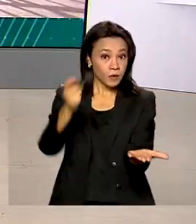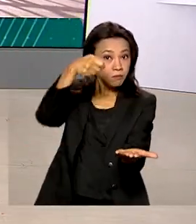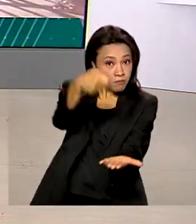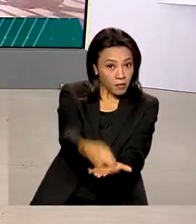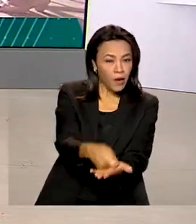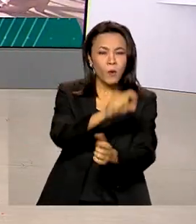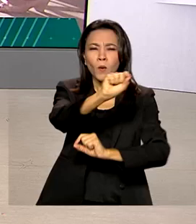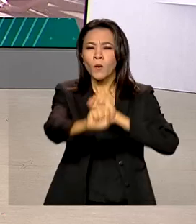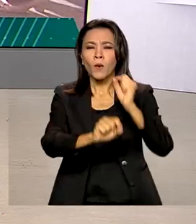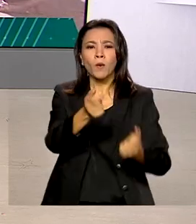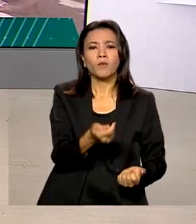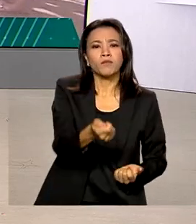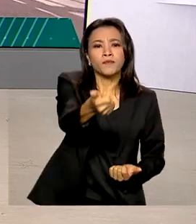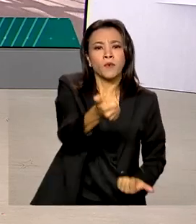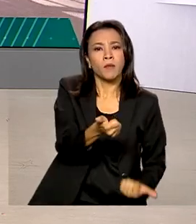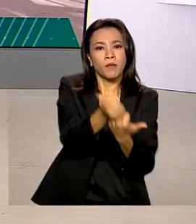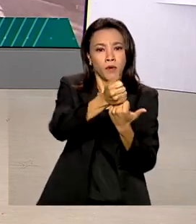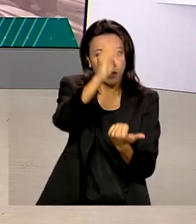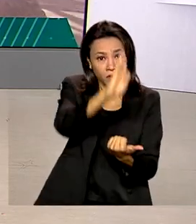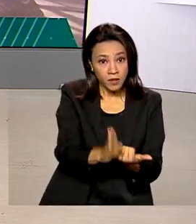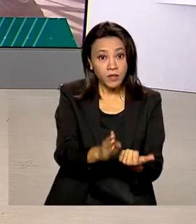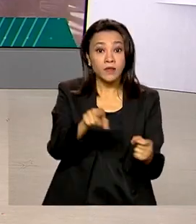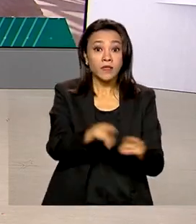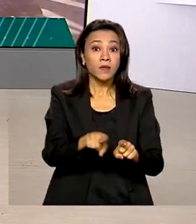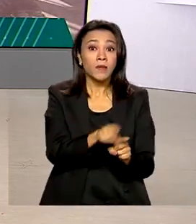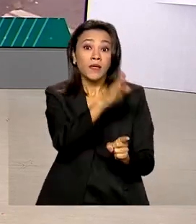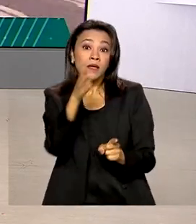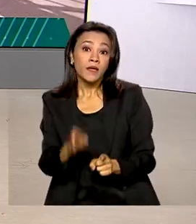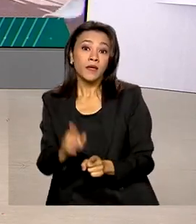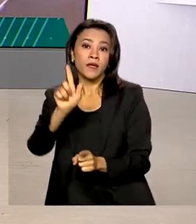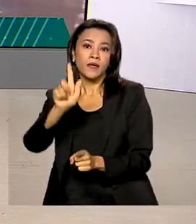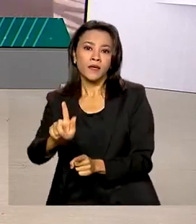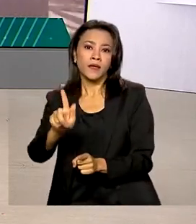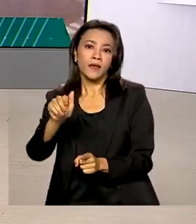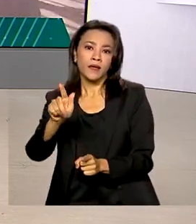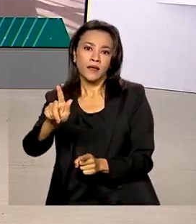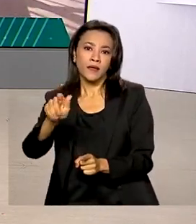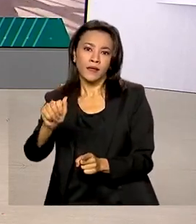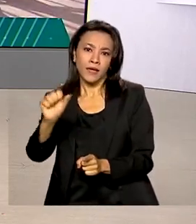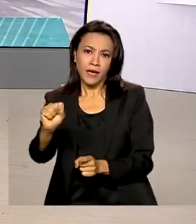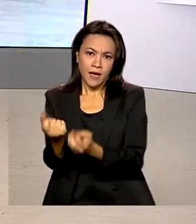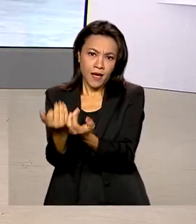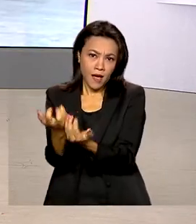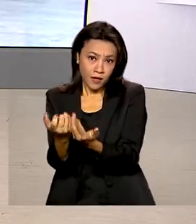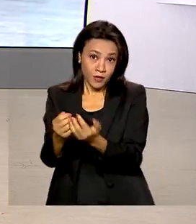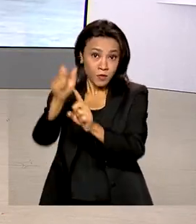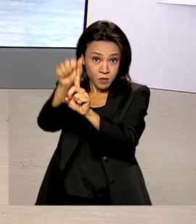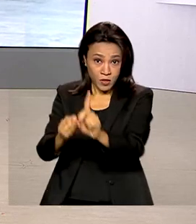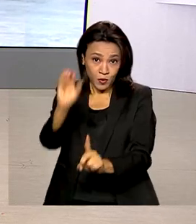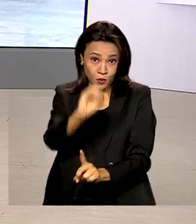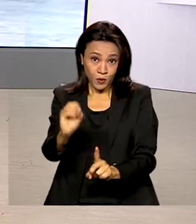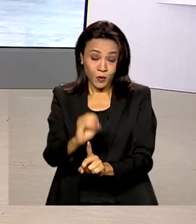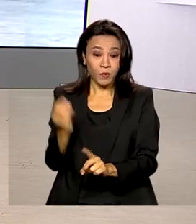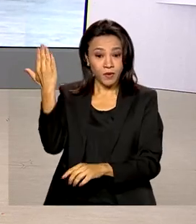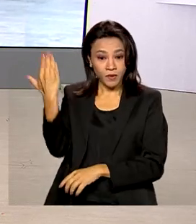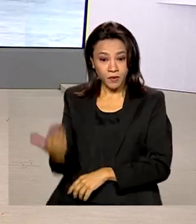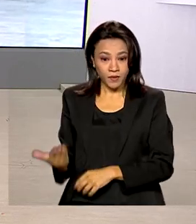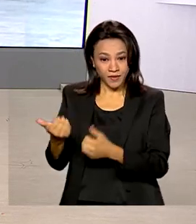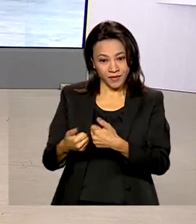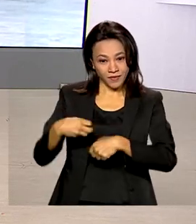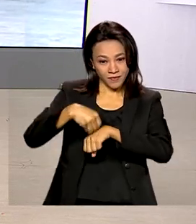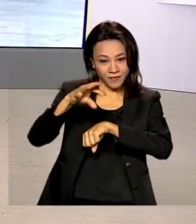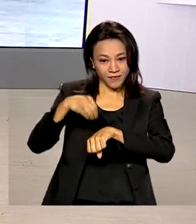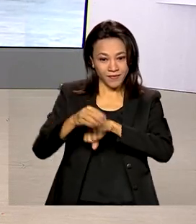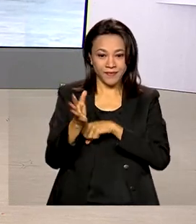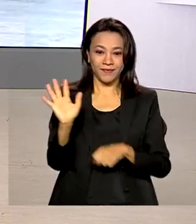os auxílios Brasil e Gás do mês de outubro. Vamos conversar agora com Glauco de Queiroz, ele traz as informações para a gente. Oi